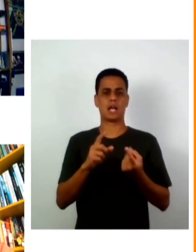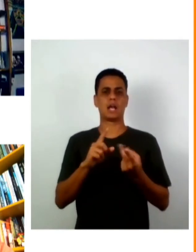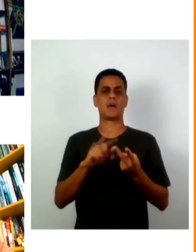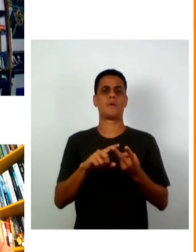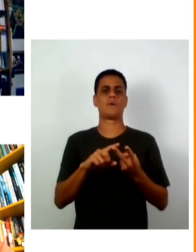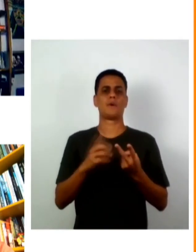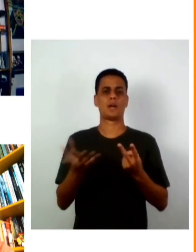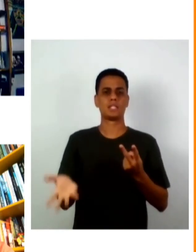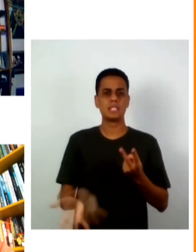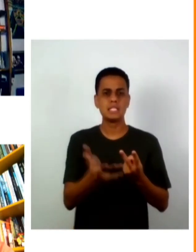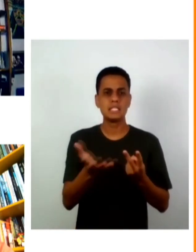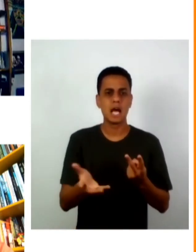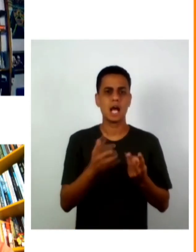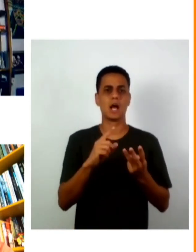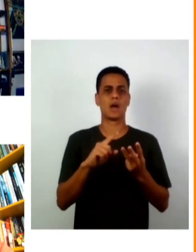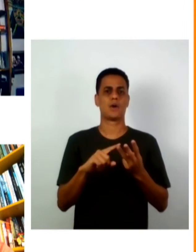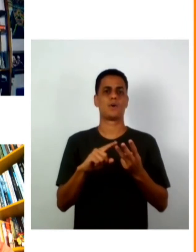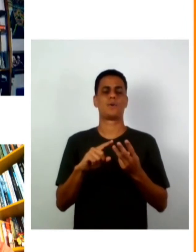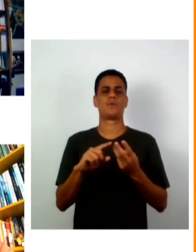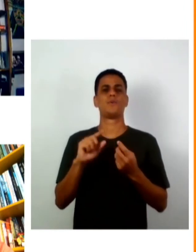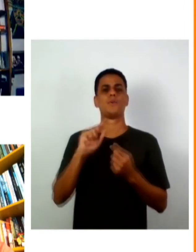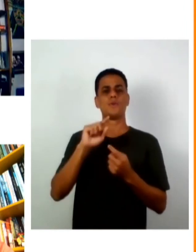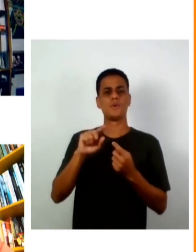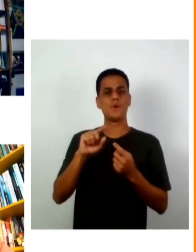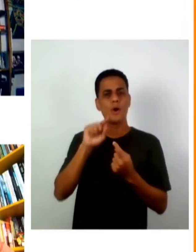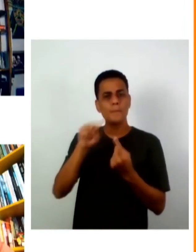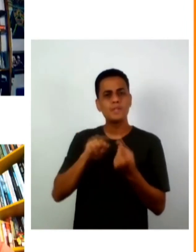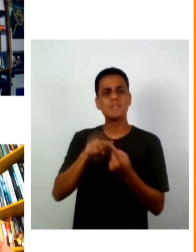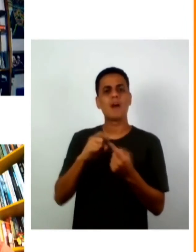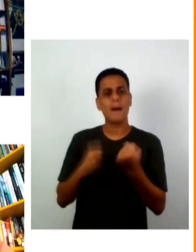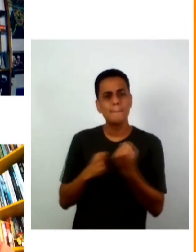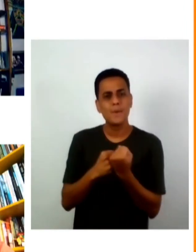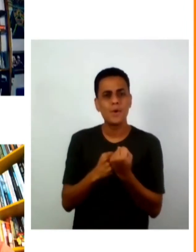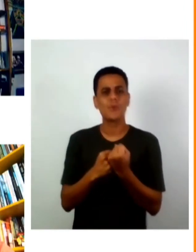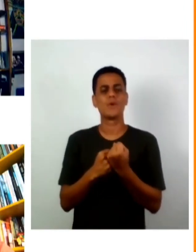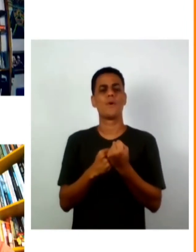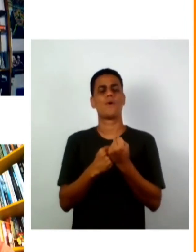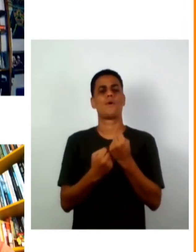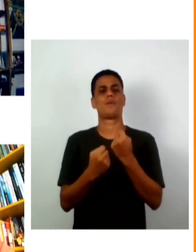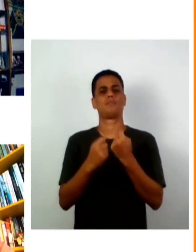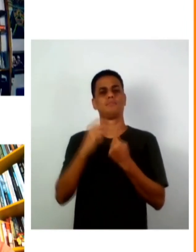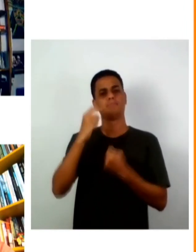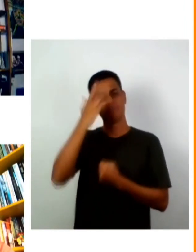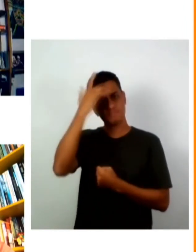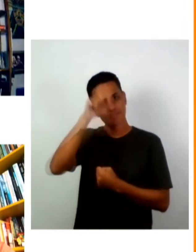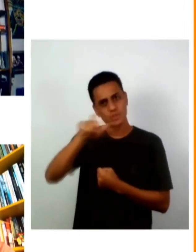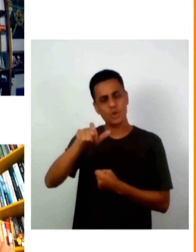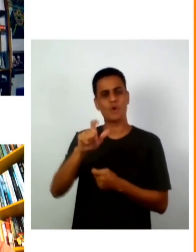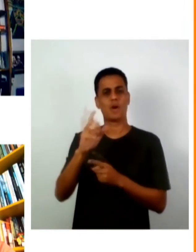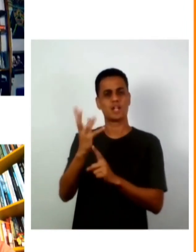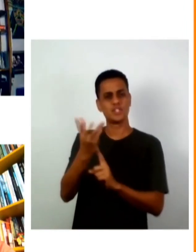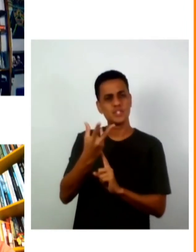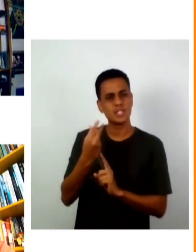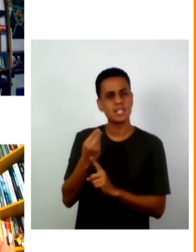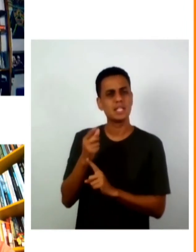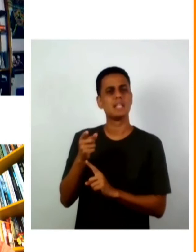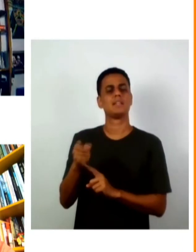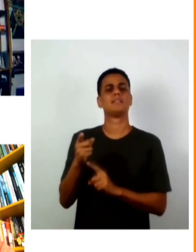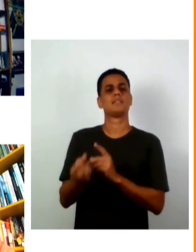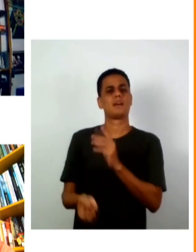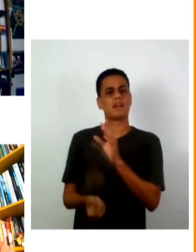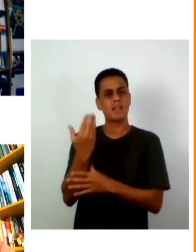olhar em apoiar o processo criativo de um empreendedor ou de um artista para as cadeias de produção